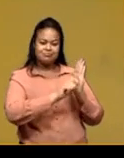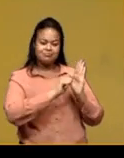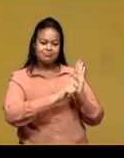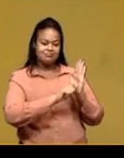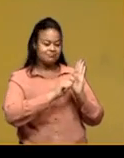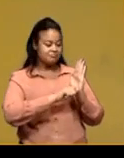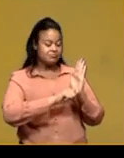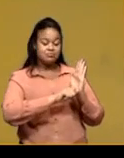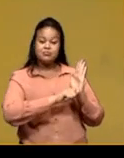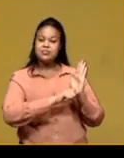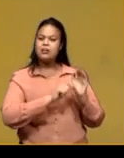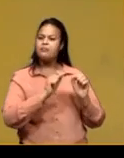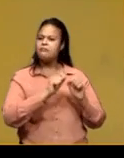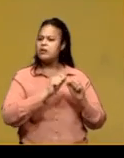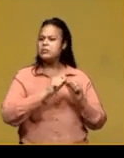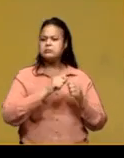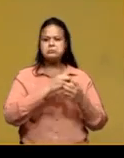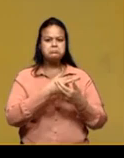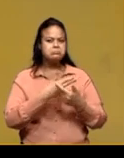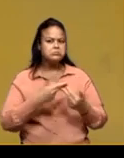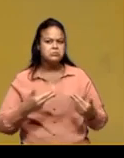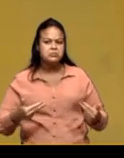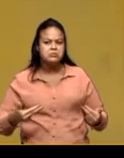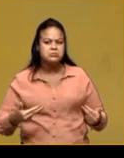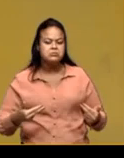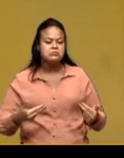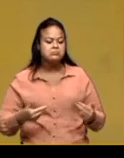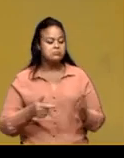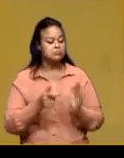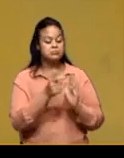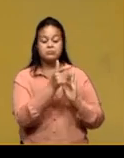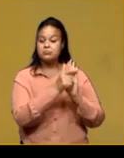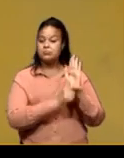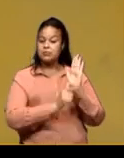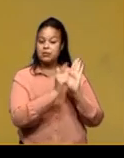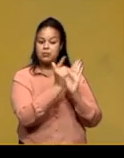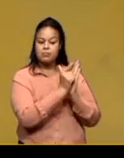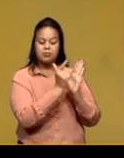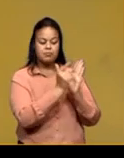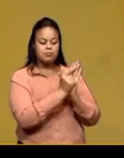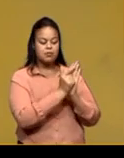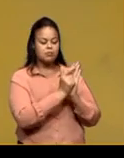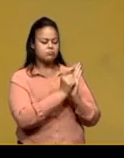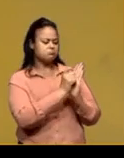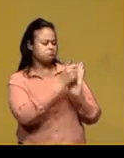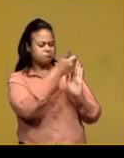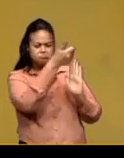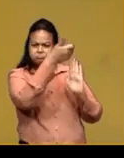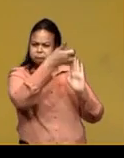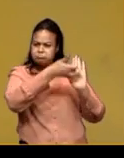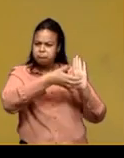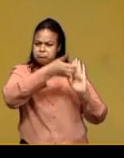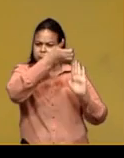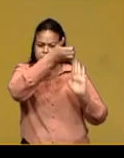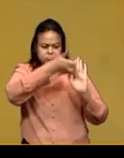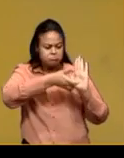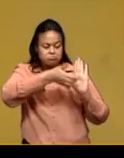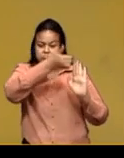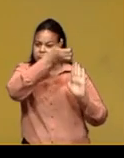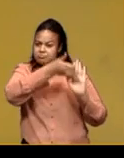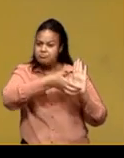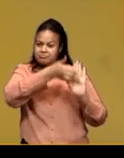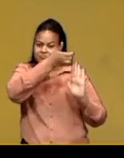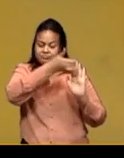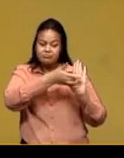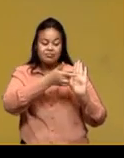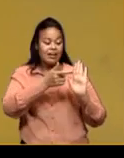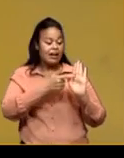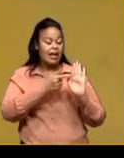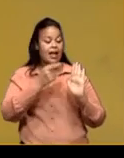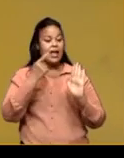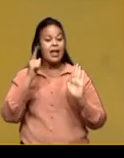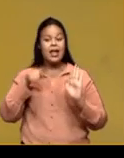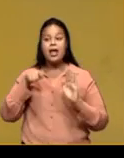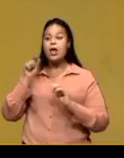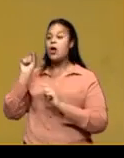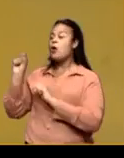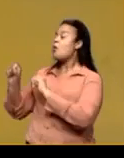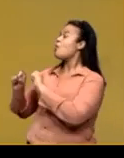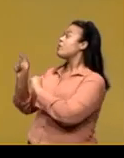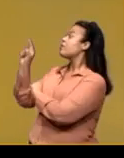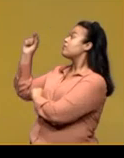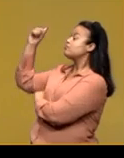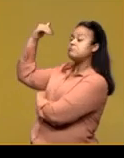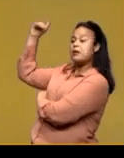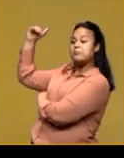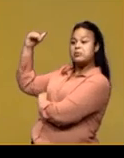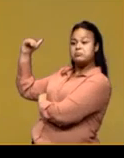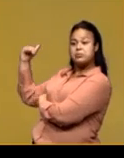que a receita, ela tem uma parte que ela é descritiva. É justamente o momento em que tem a